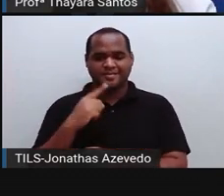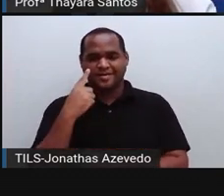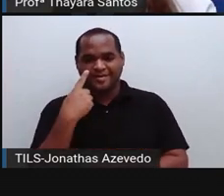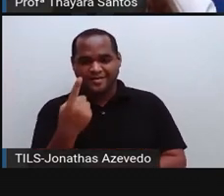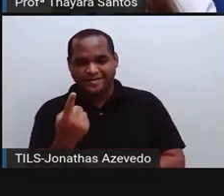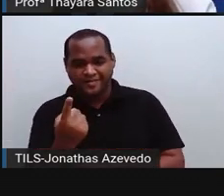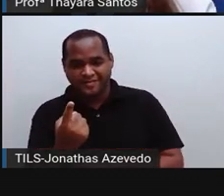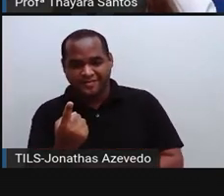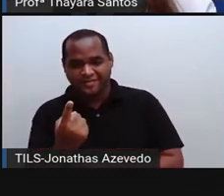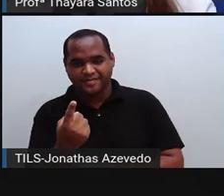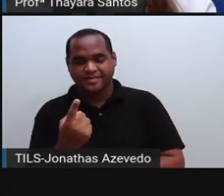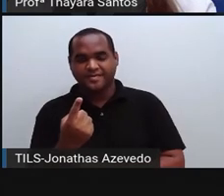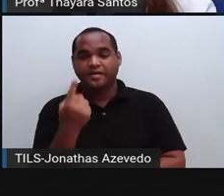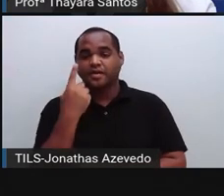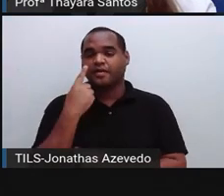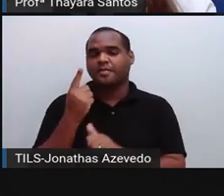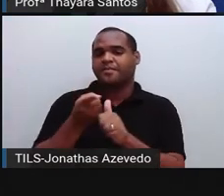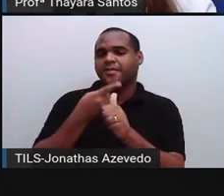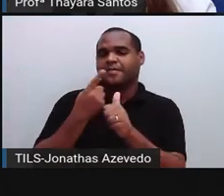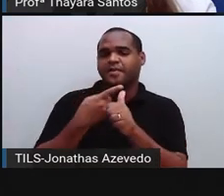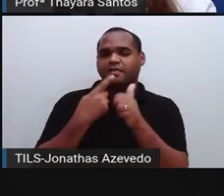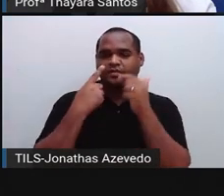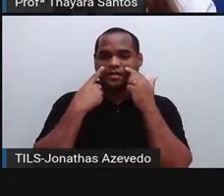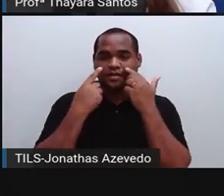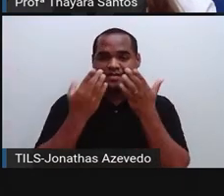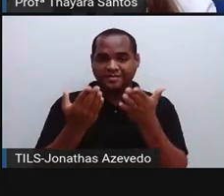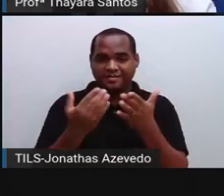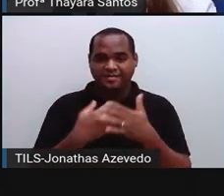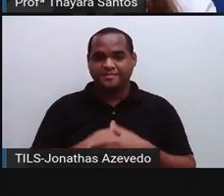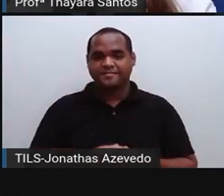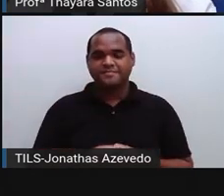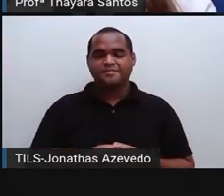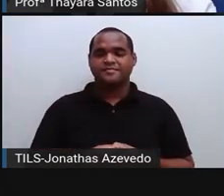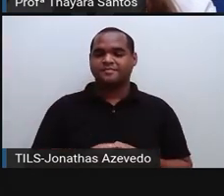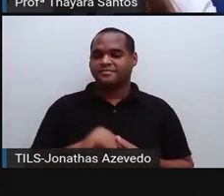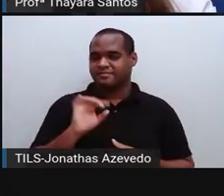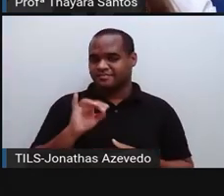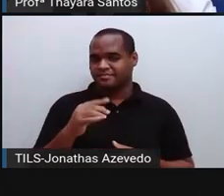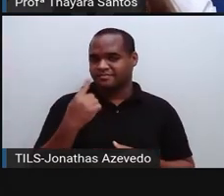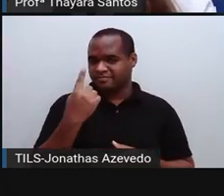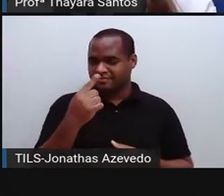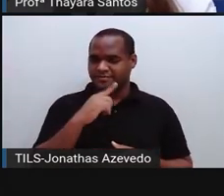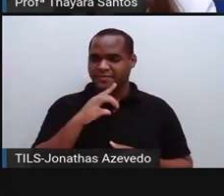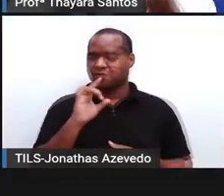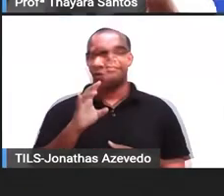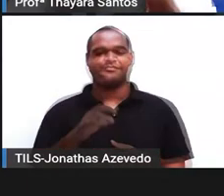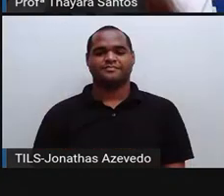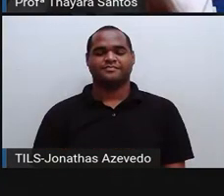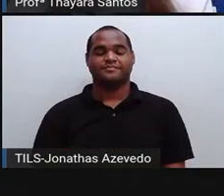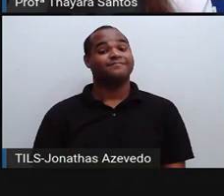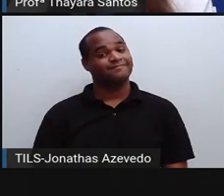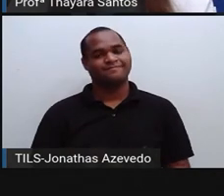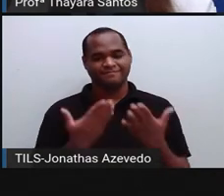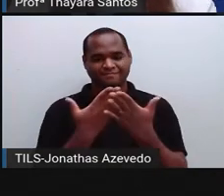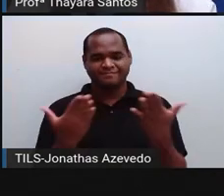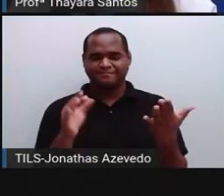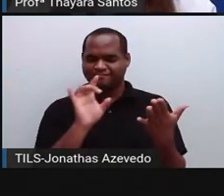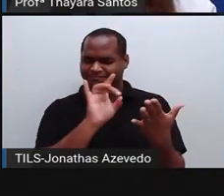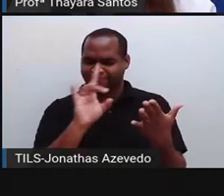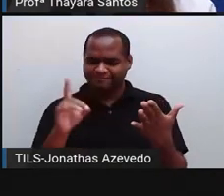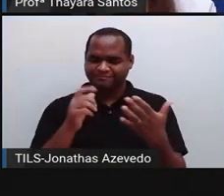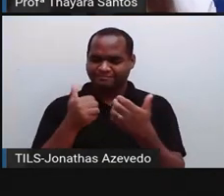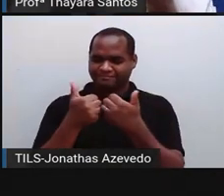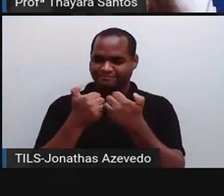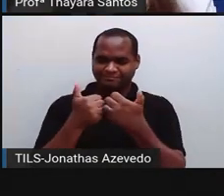que tem, que ele mostra para vocês a classificação. Como só eu joguei, tá só o meu aqui. Eu espero que vocês se